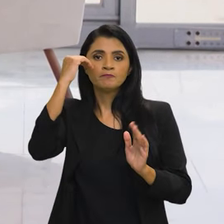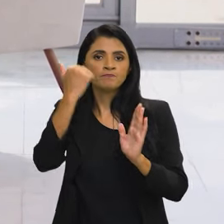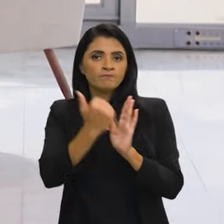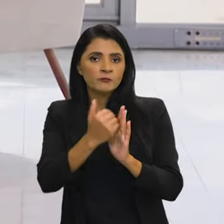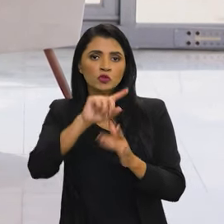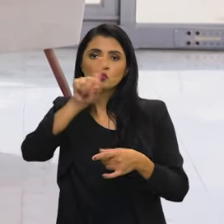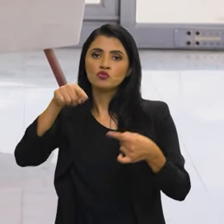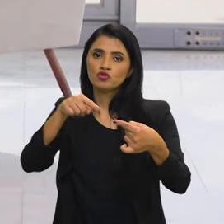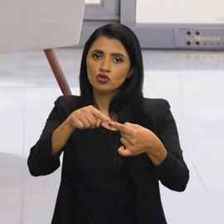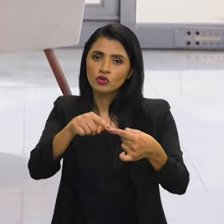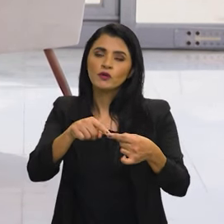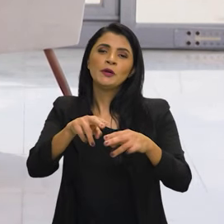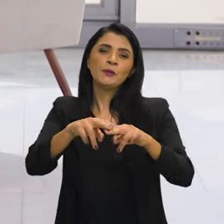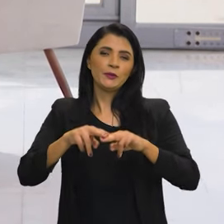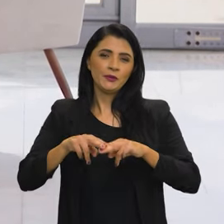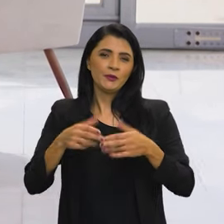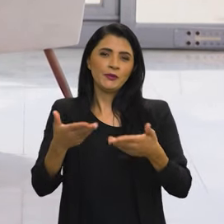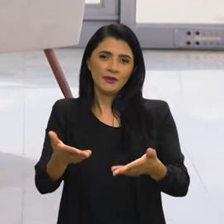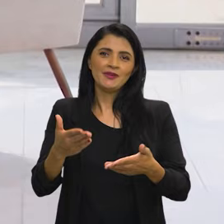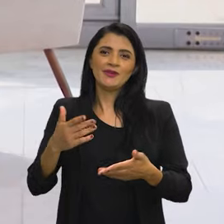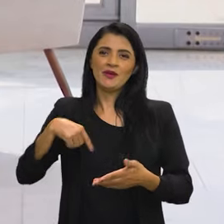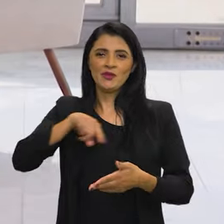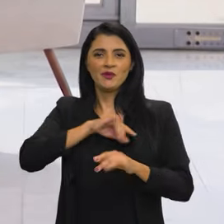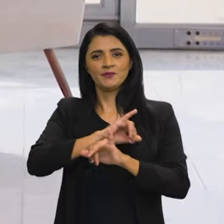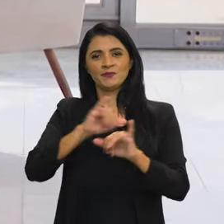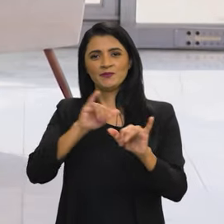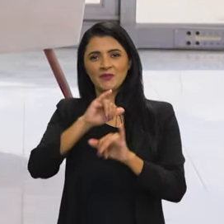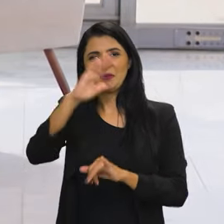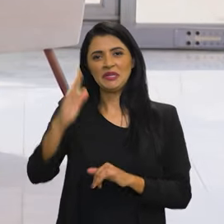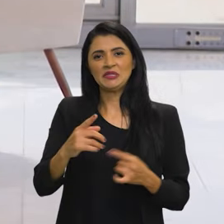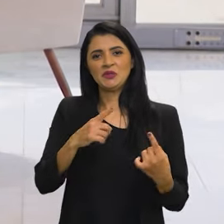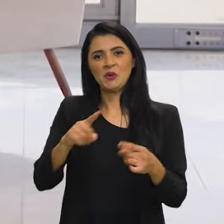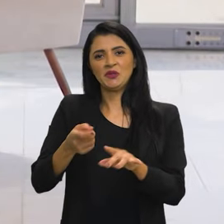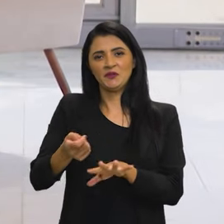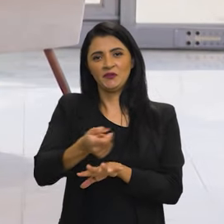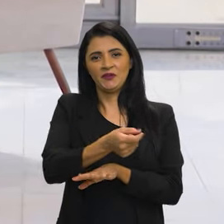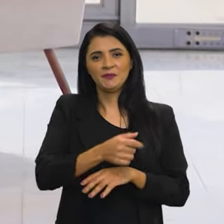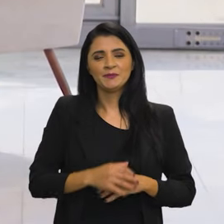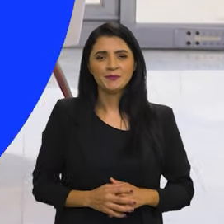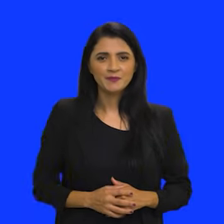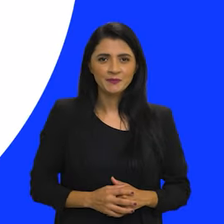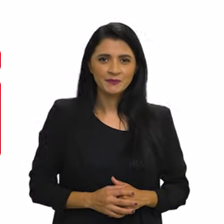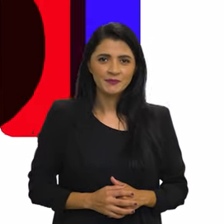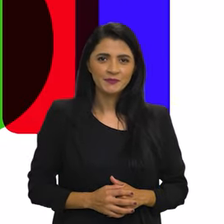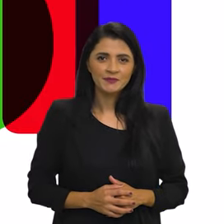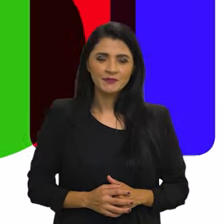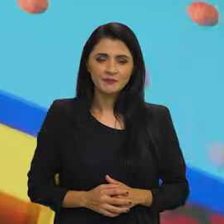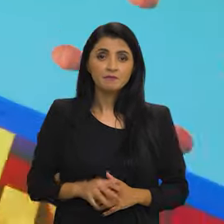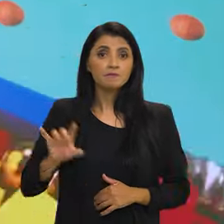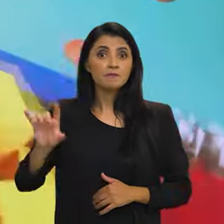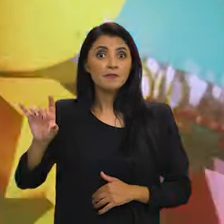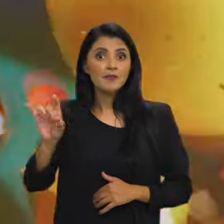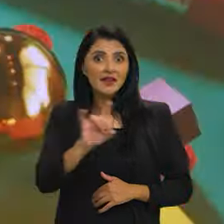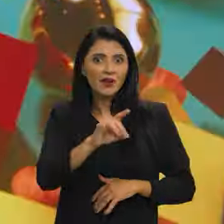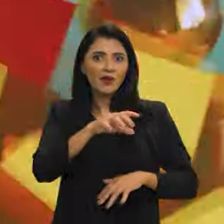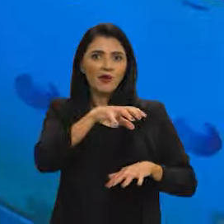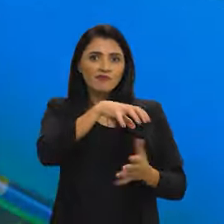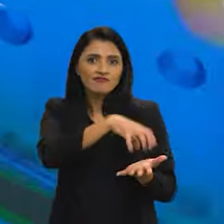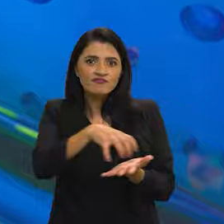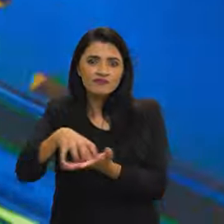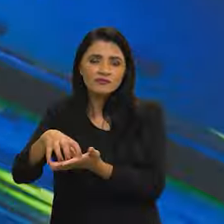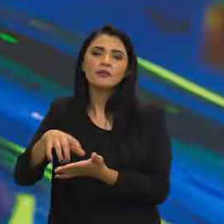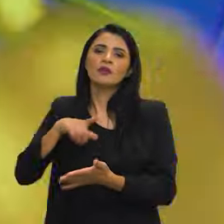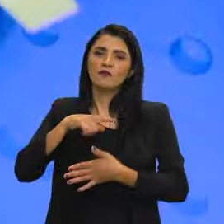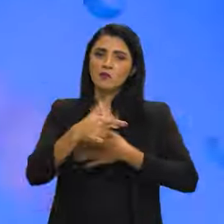cumprir esse objetivo e por isso a nossa campanha Brasil contra a FIC cada um